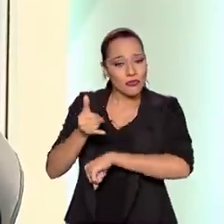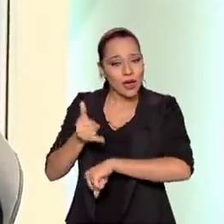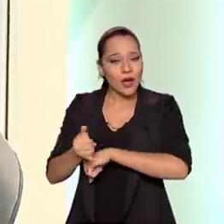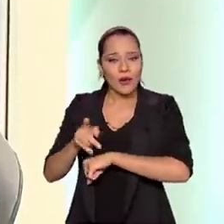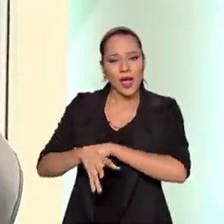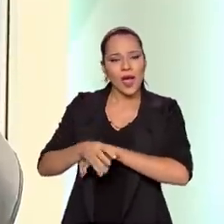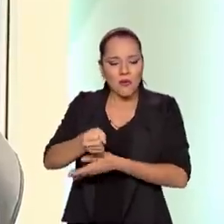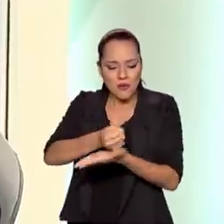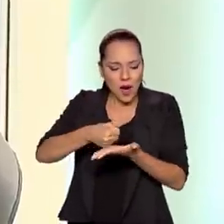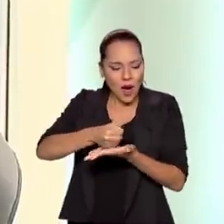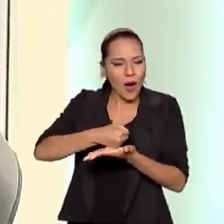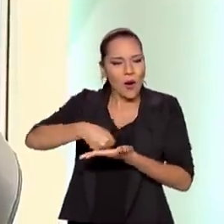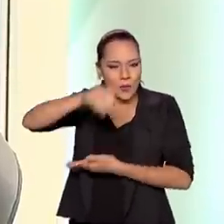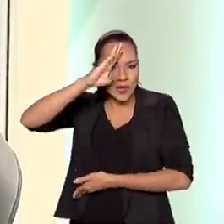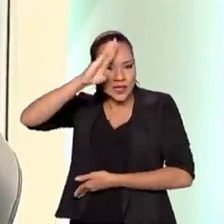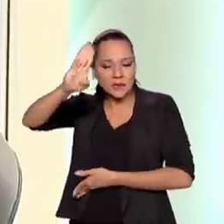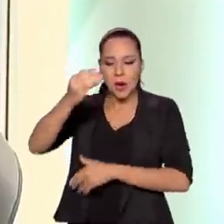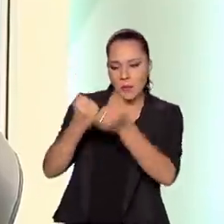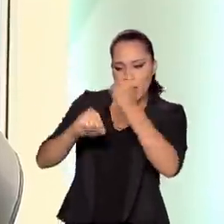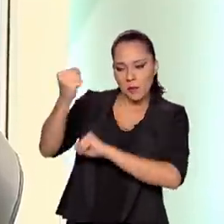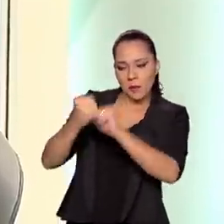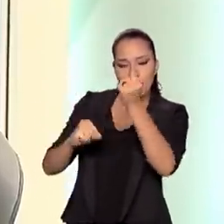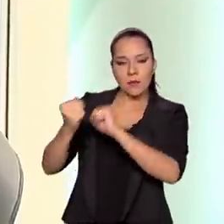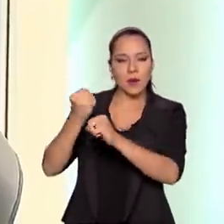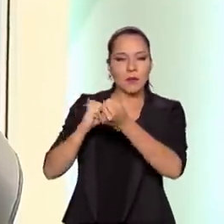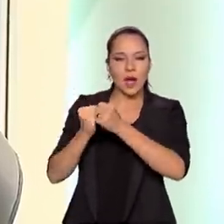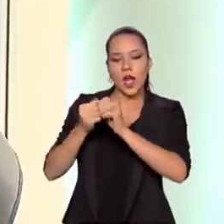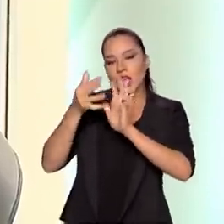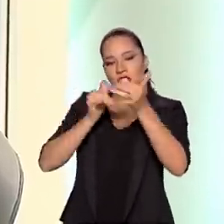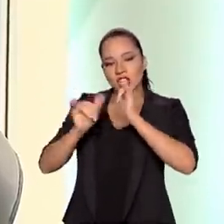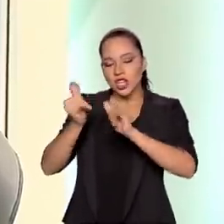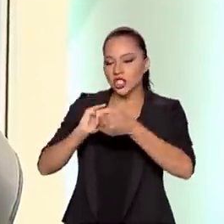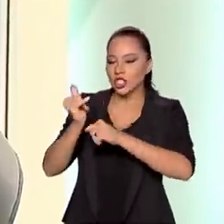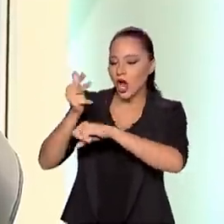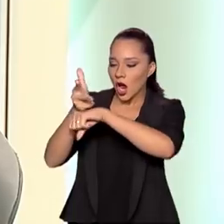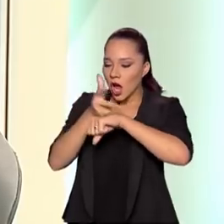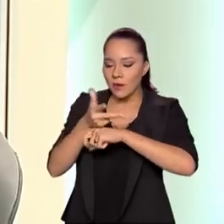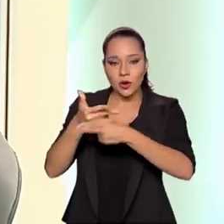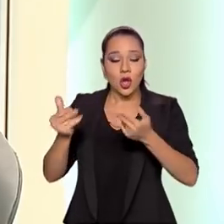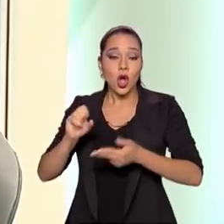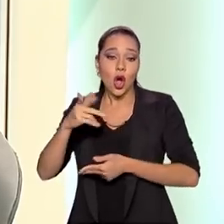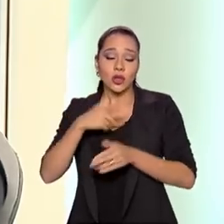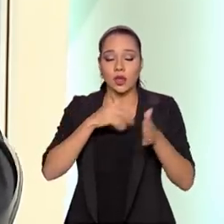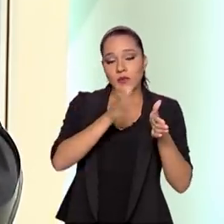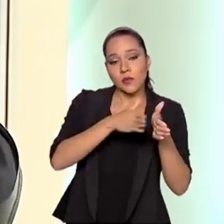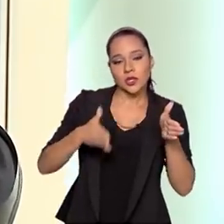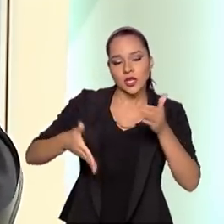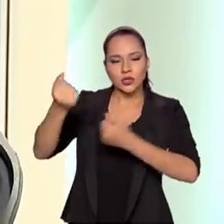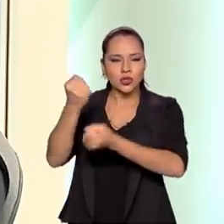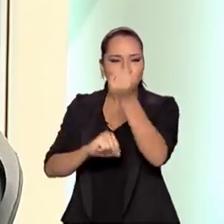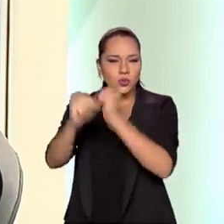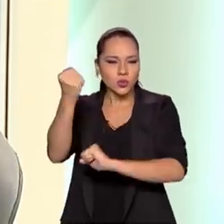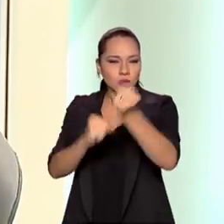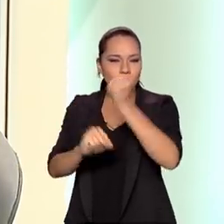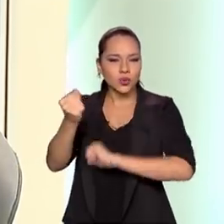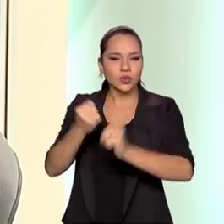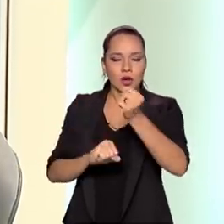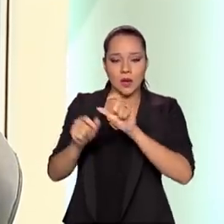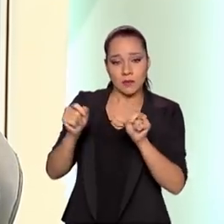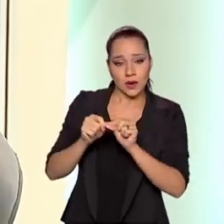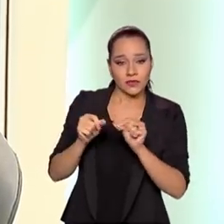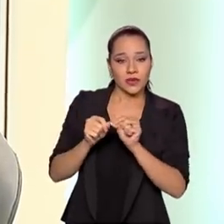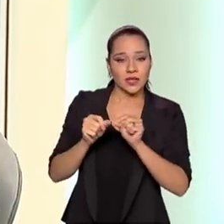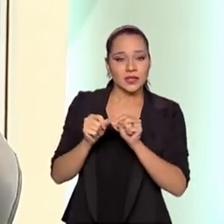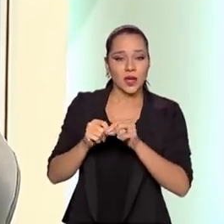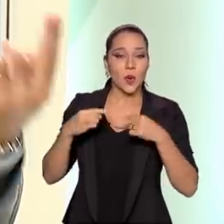é um insumo à matéria-prima para produzir um equipamento eletrônico, seja porque nós tivemos um processo de industrialização para confeccionar